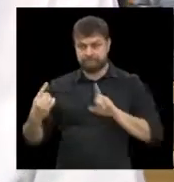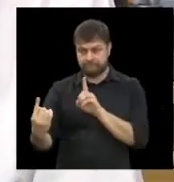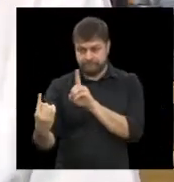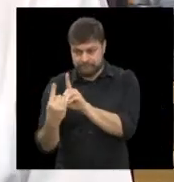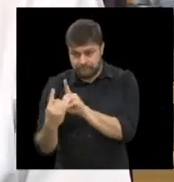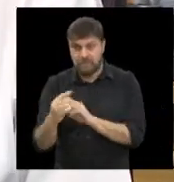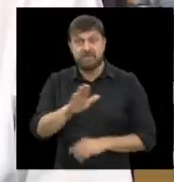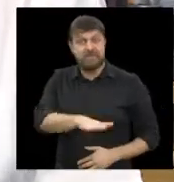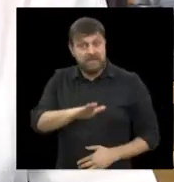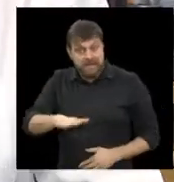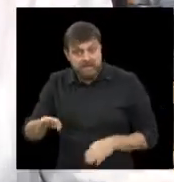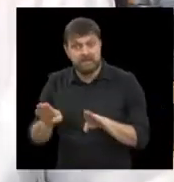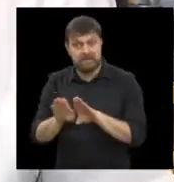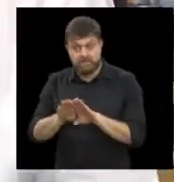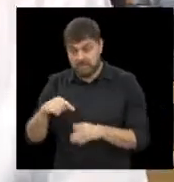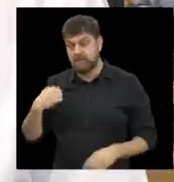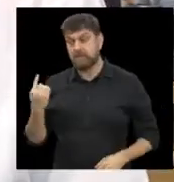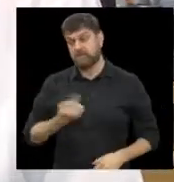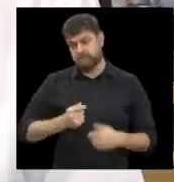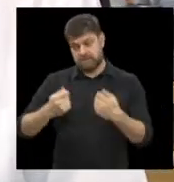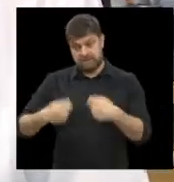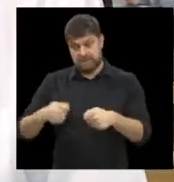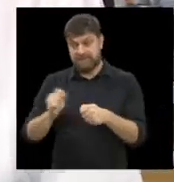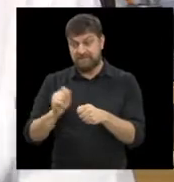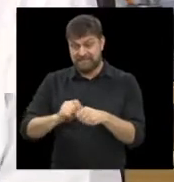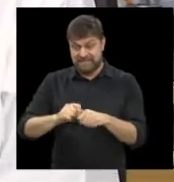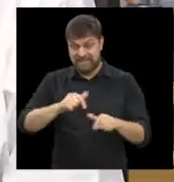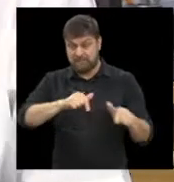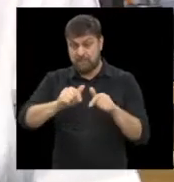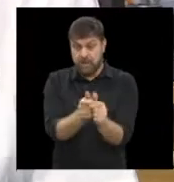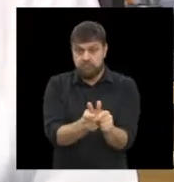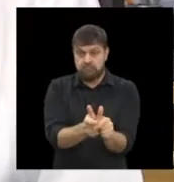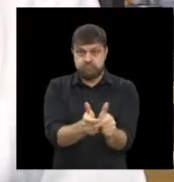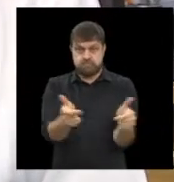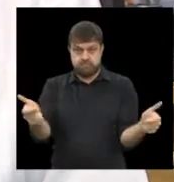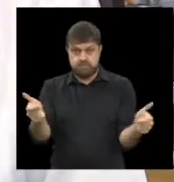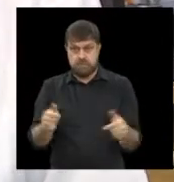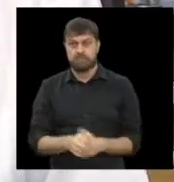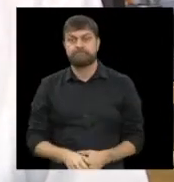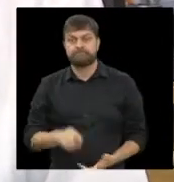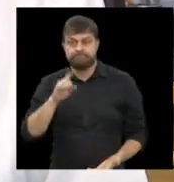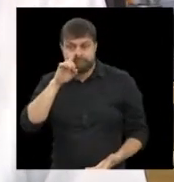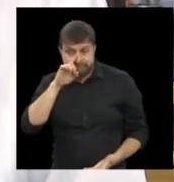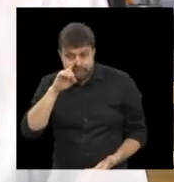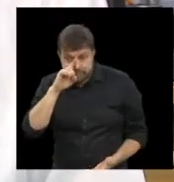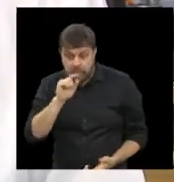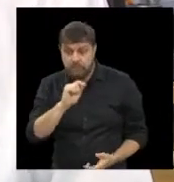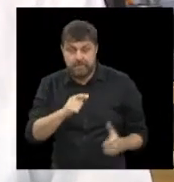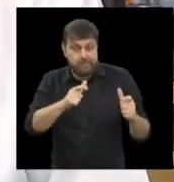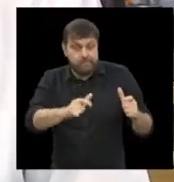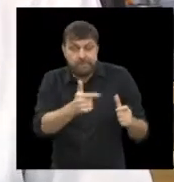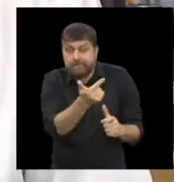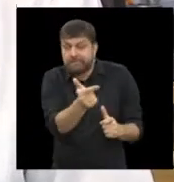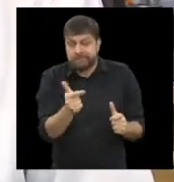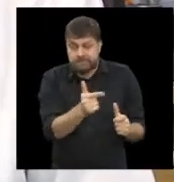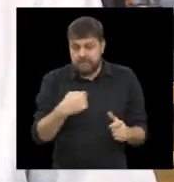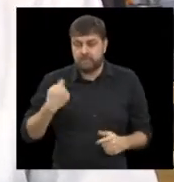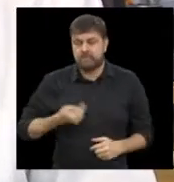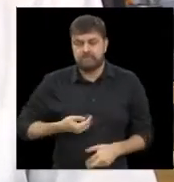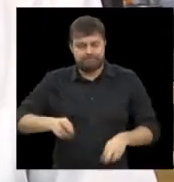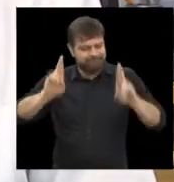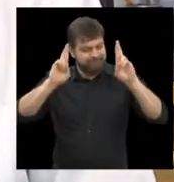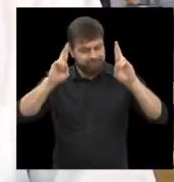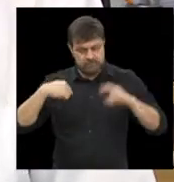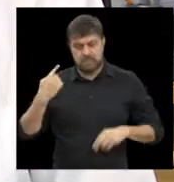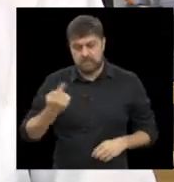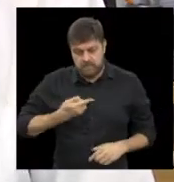necessidade que temos de ampliar esse serviço. Então, o risco é bastante grande, mas eu tenho certeza que nós vamos buscar